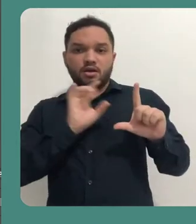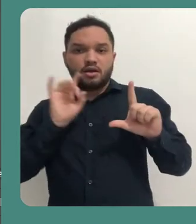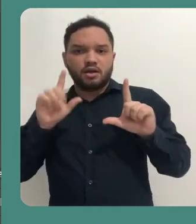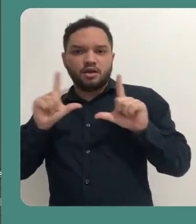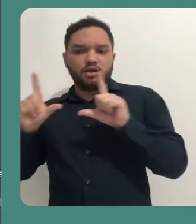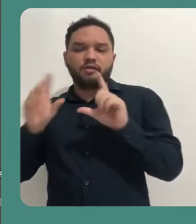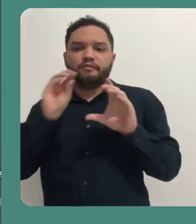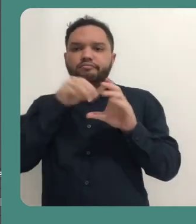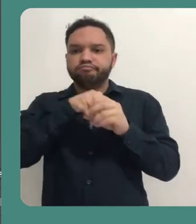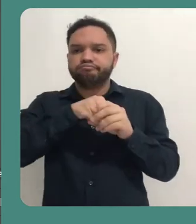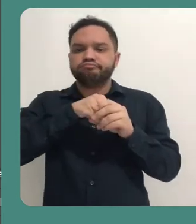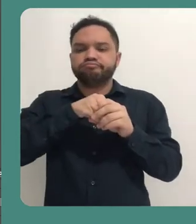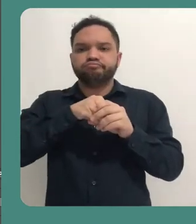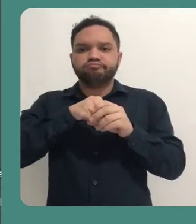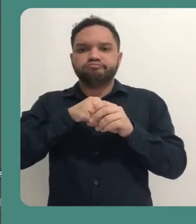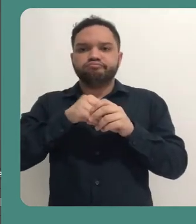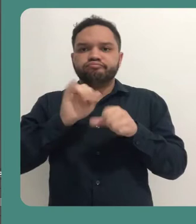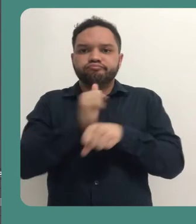colocar diferentes recursos.